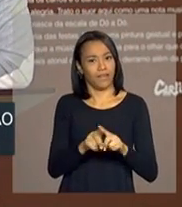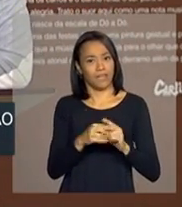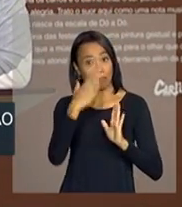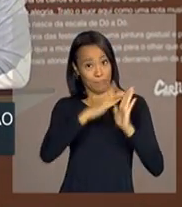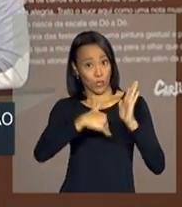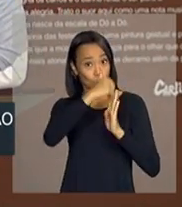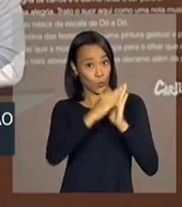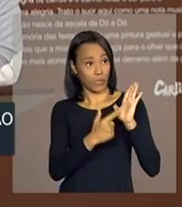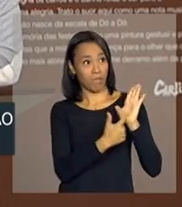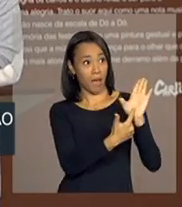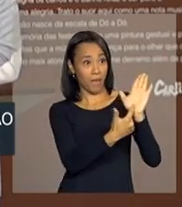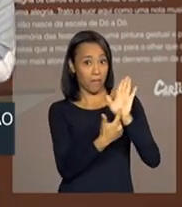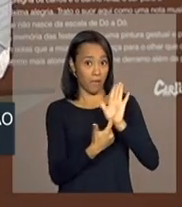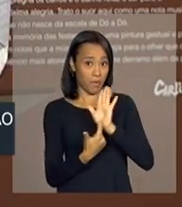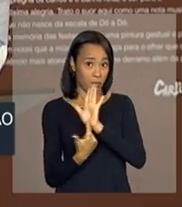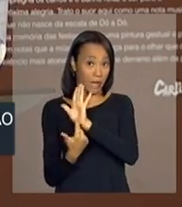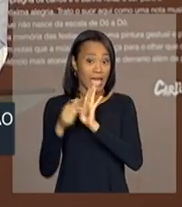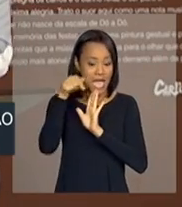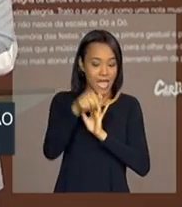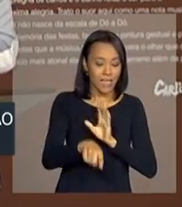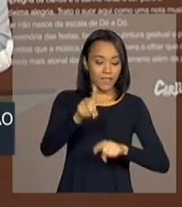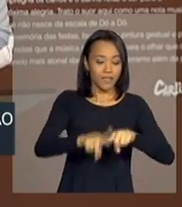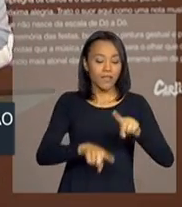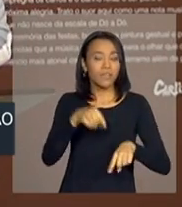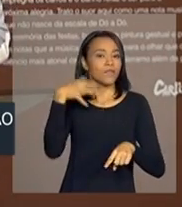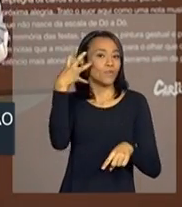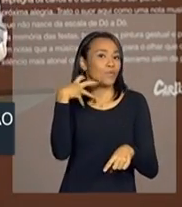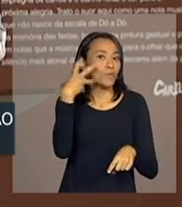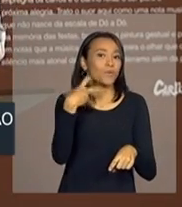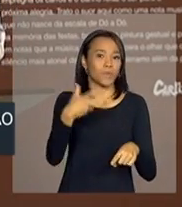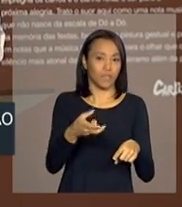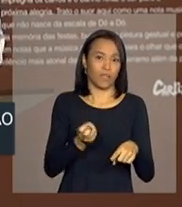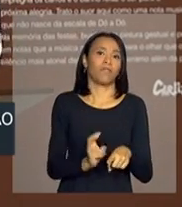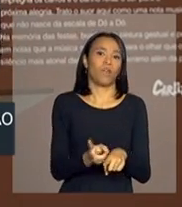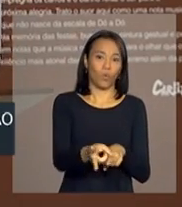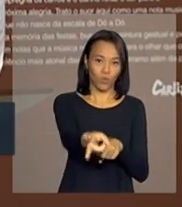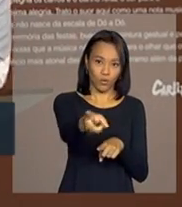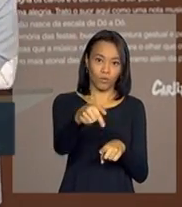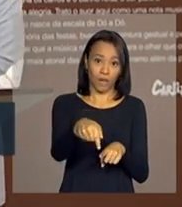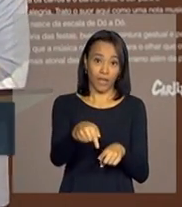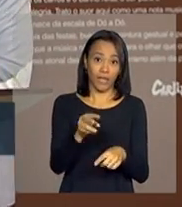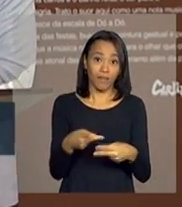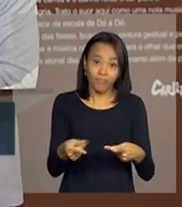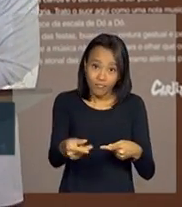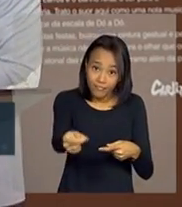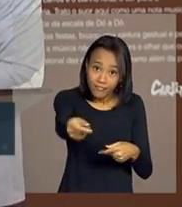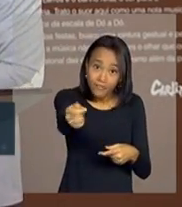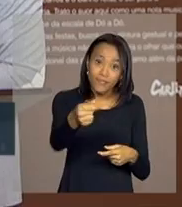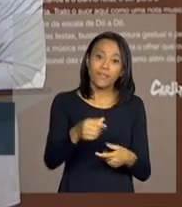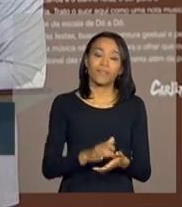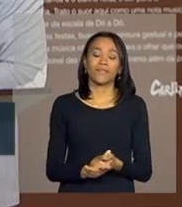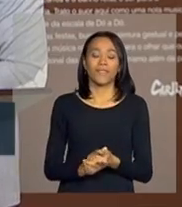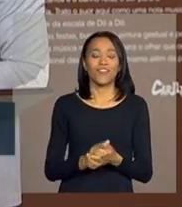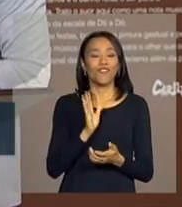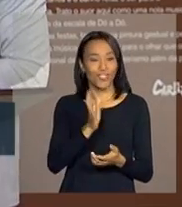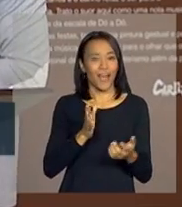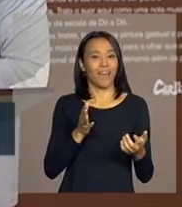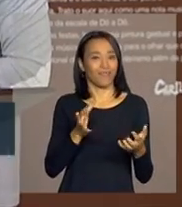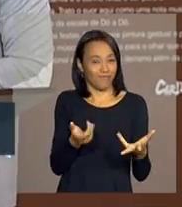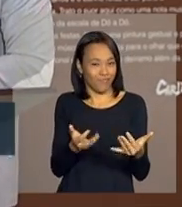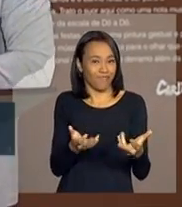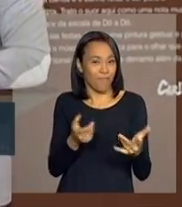pinturas, esse instrumento sustentável, que é a cachirola. Eu toquei um pouco lá para ela,